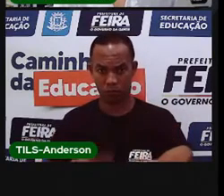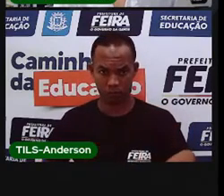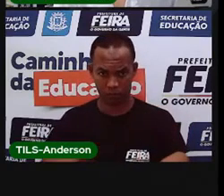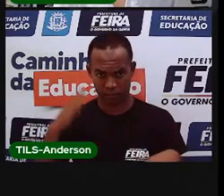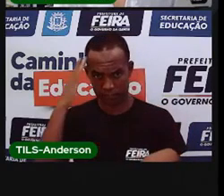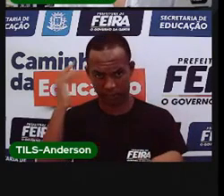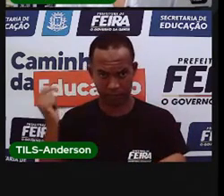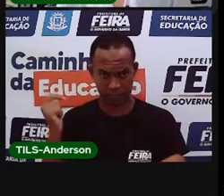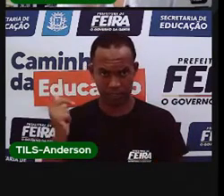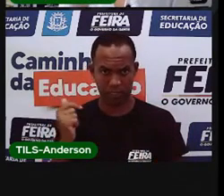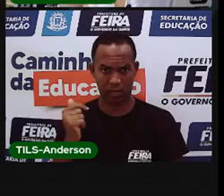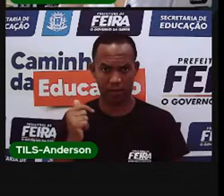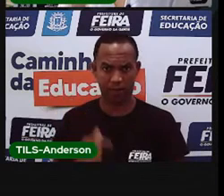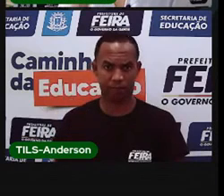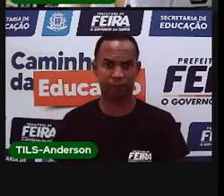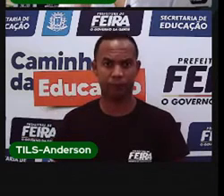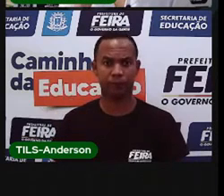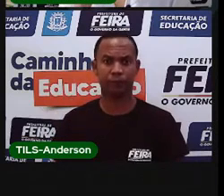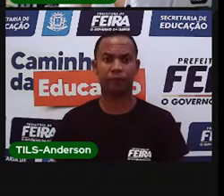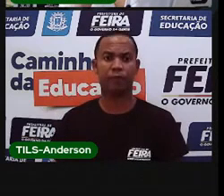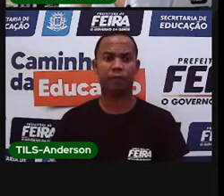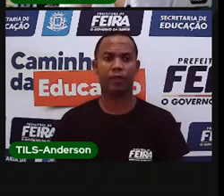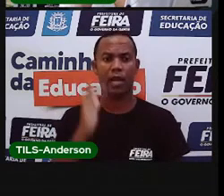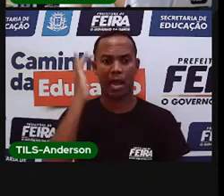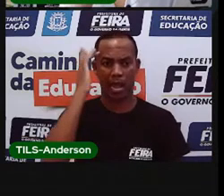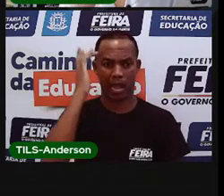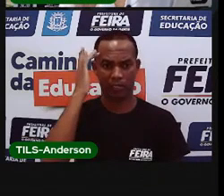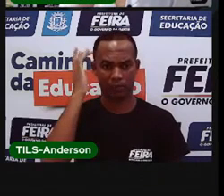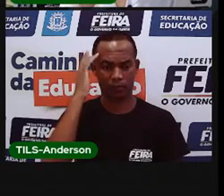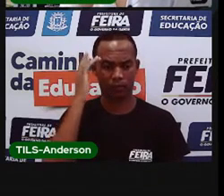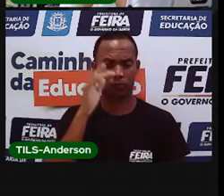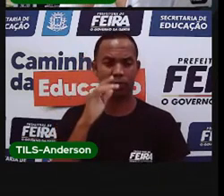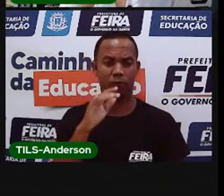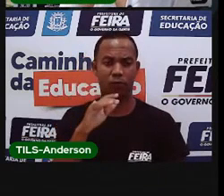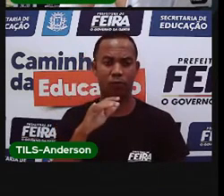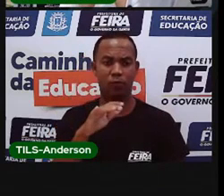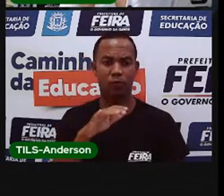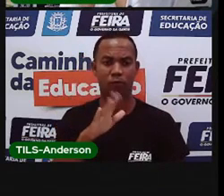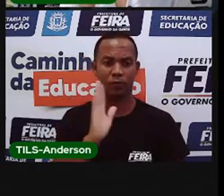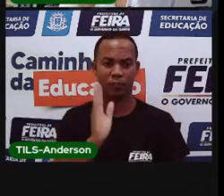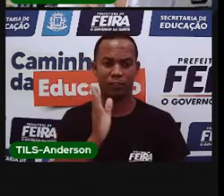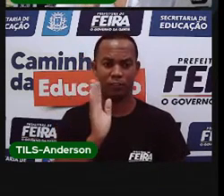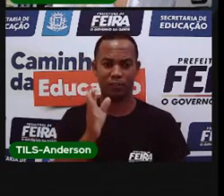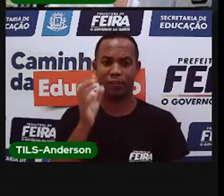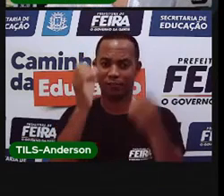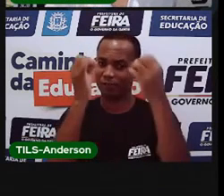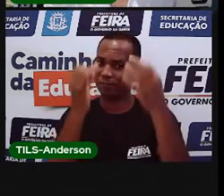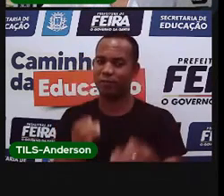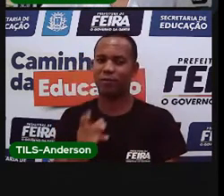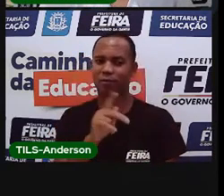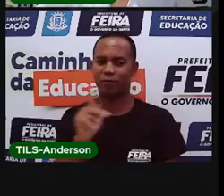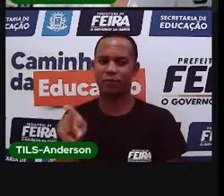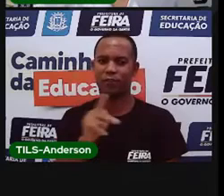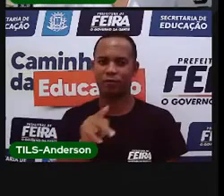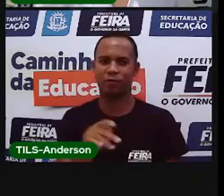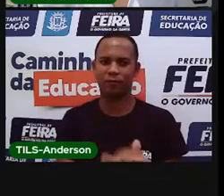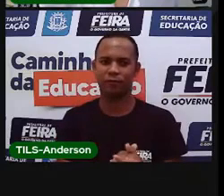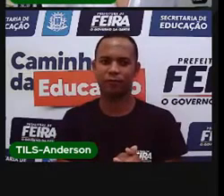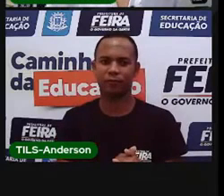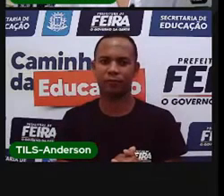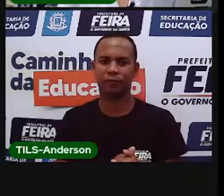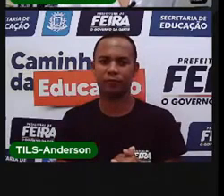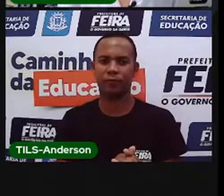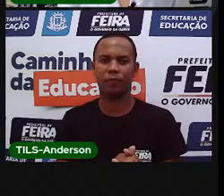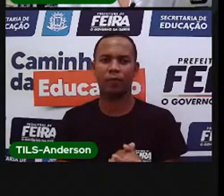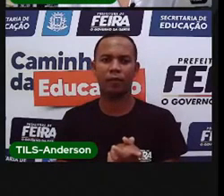Eu acho que o pessoal que está assistindo a aula da Pró Maria sabe disso porque a Pró Maria já falou. Então, vamos lá! Com